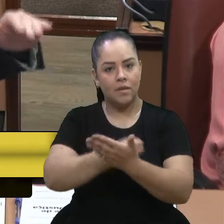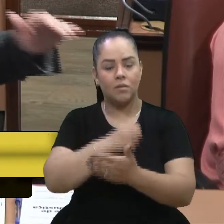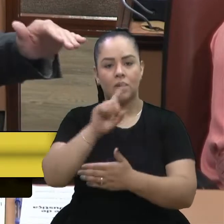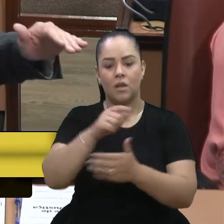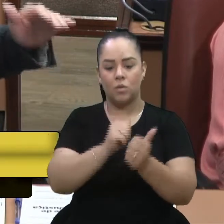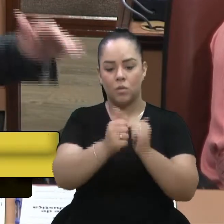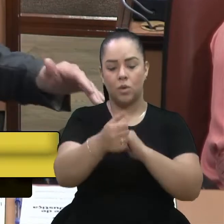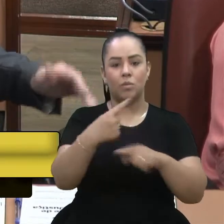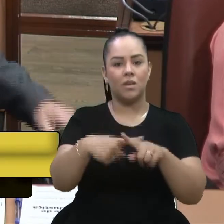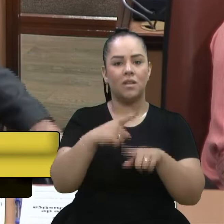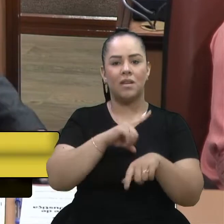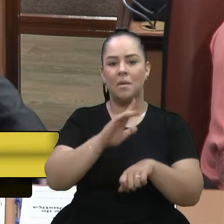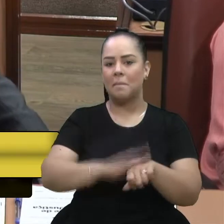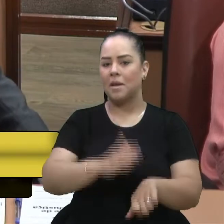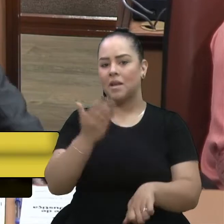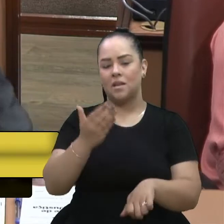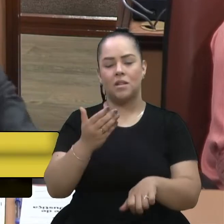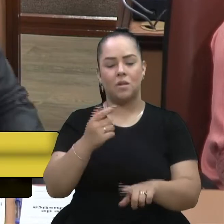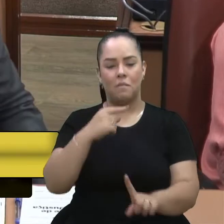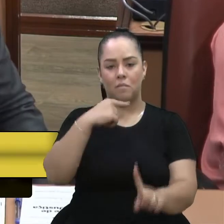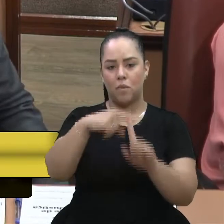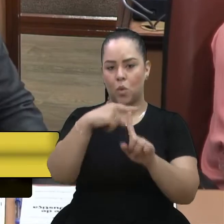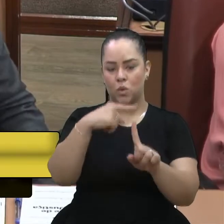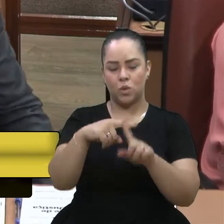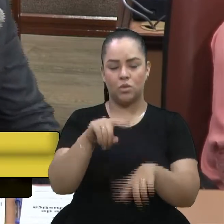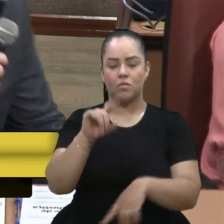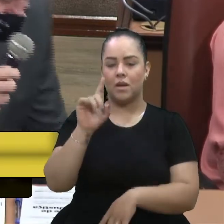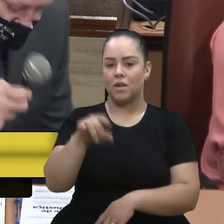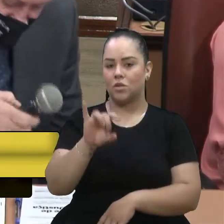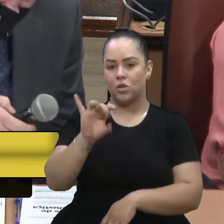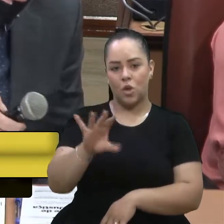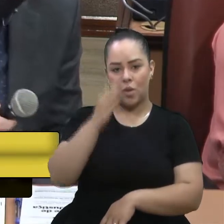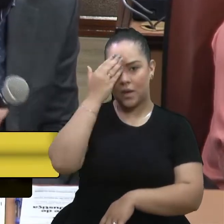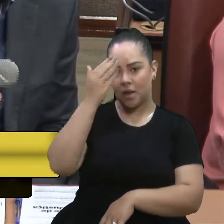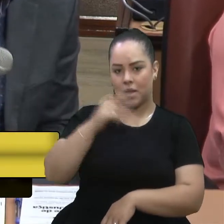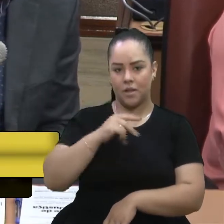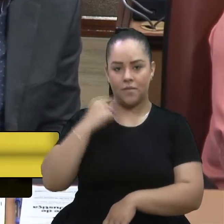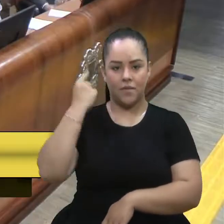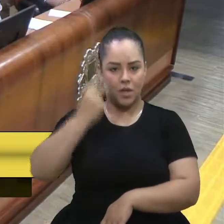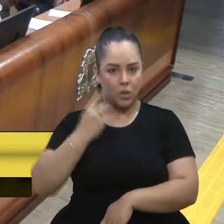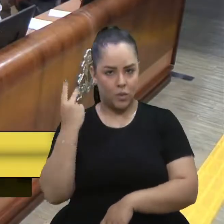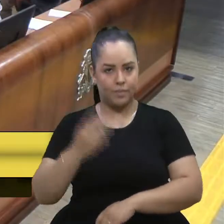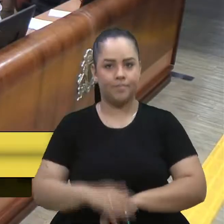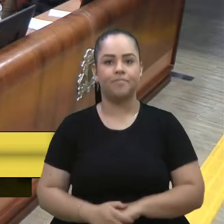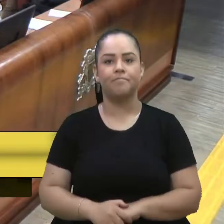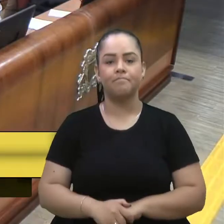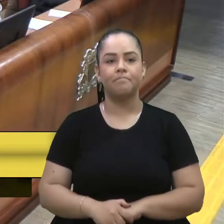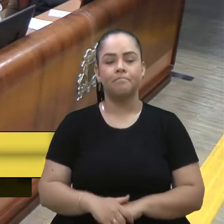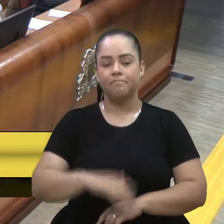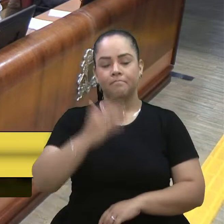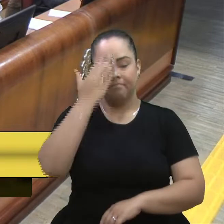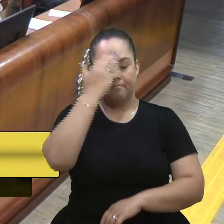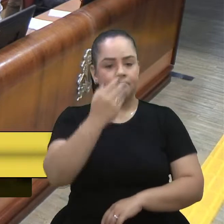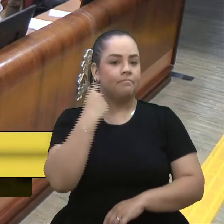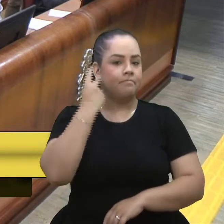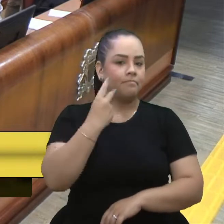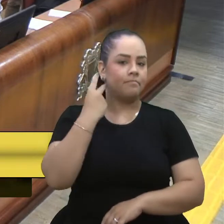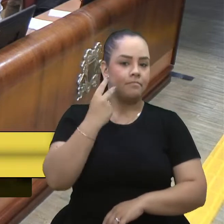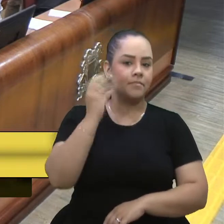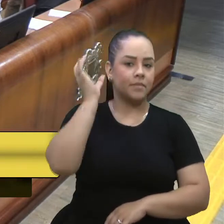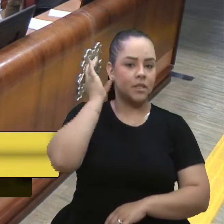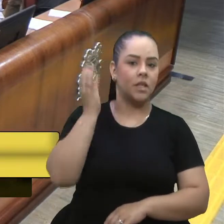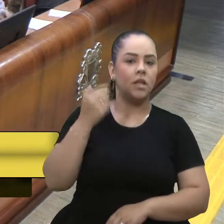agrega e gera um monte de coisas positivas. Era isso, muito obrigado, vereador. Obrigado, vereador Cador, e vereadora Gladys, uma declaração de líder. Uma